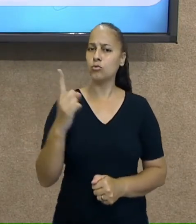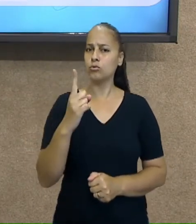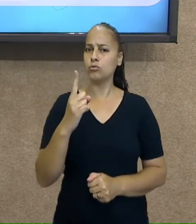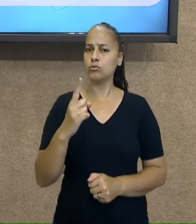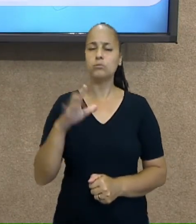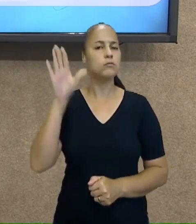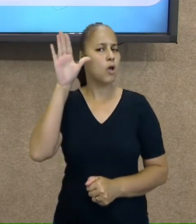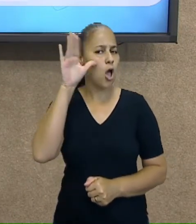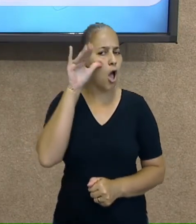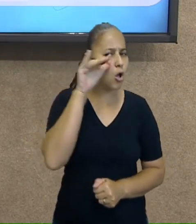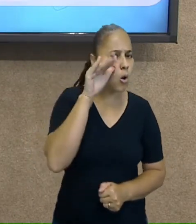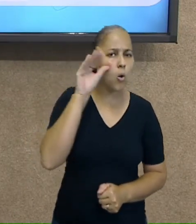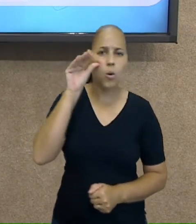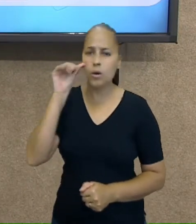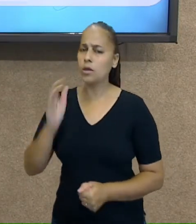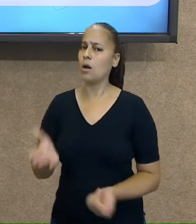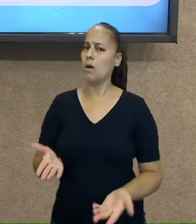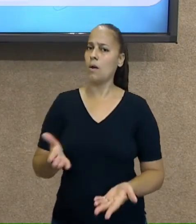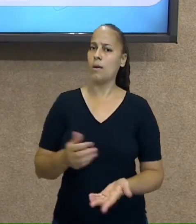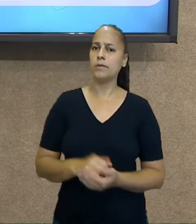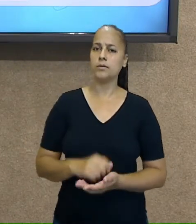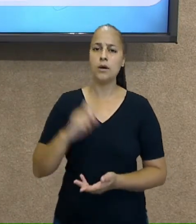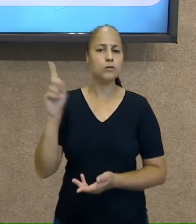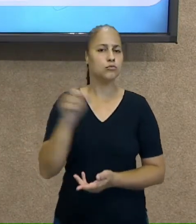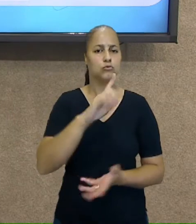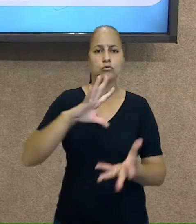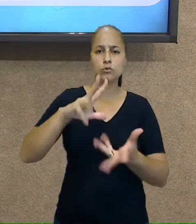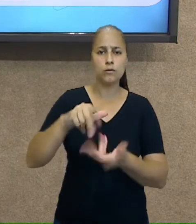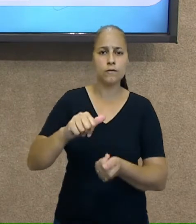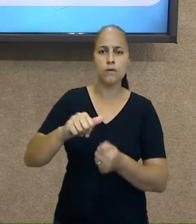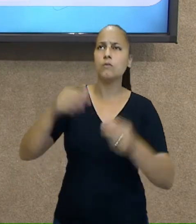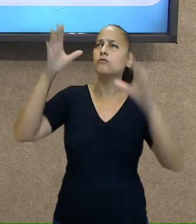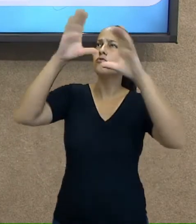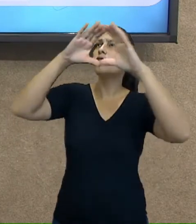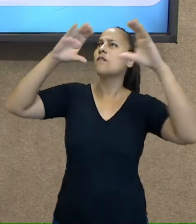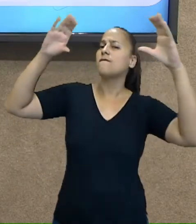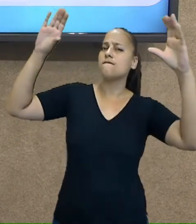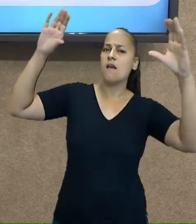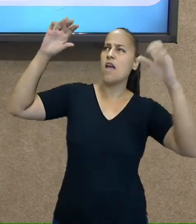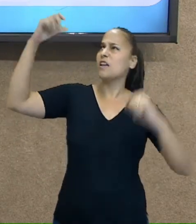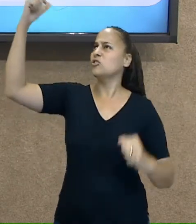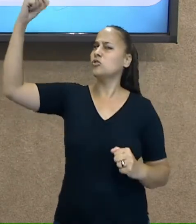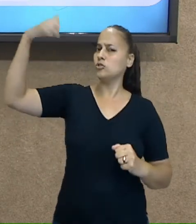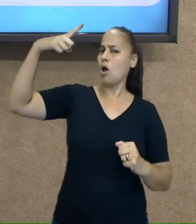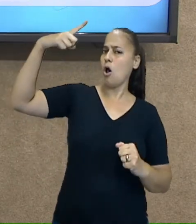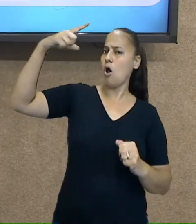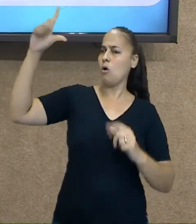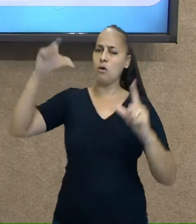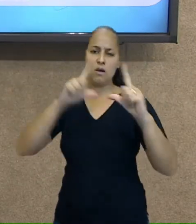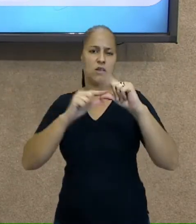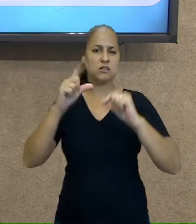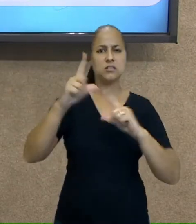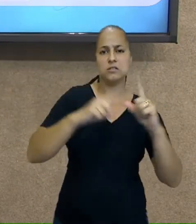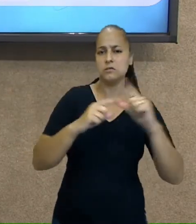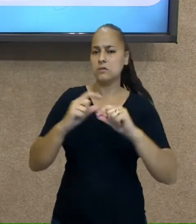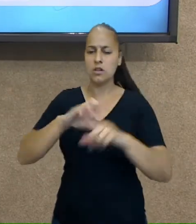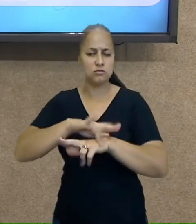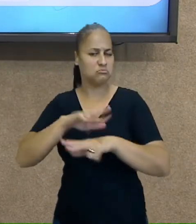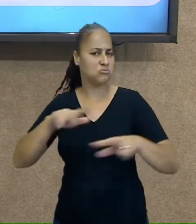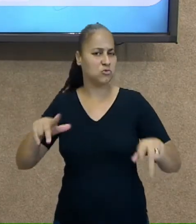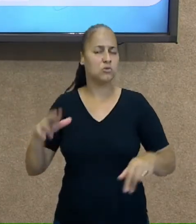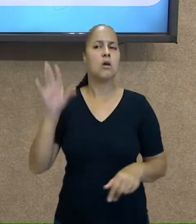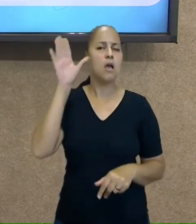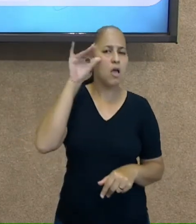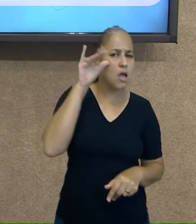aula curiosa. Tudo que envolve o universo, via láctea, planetas, a gente sabe que é